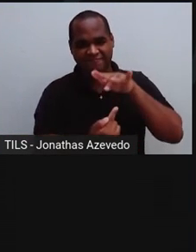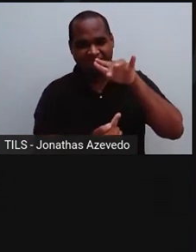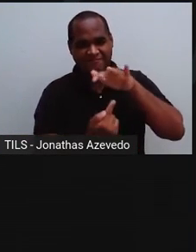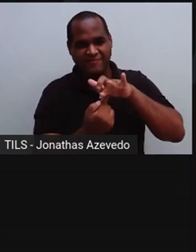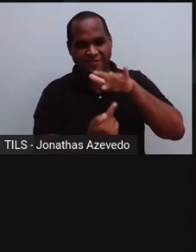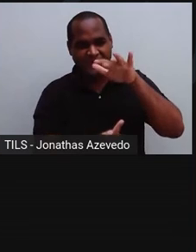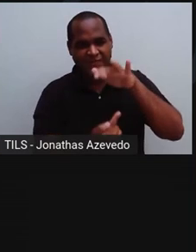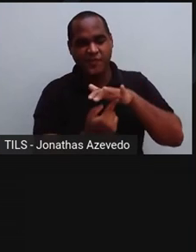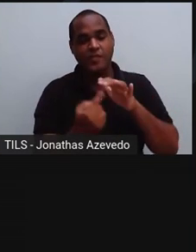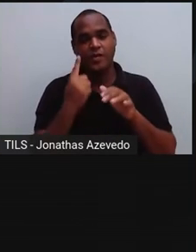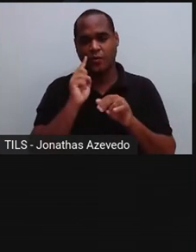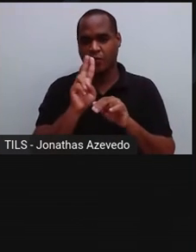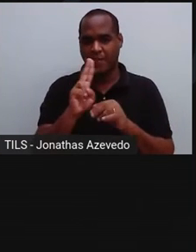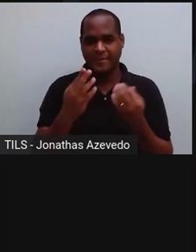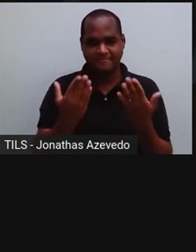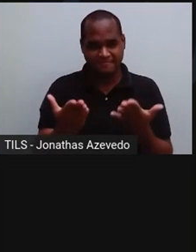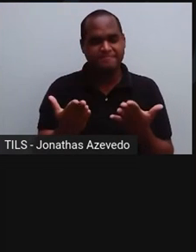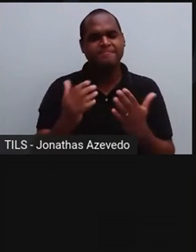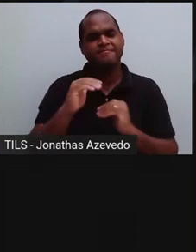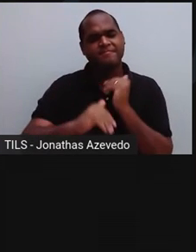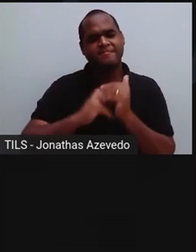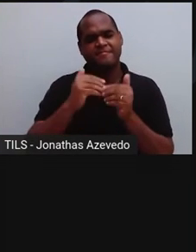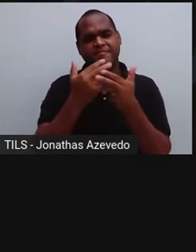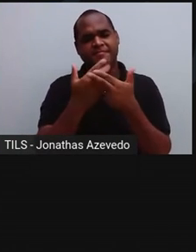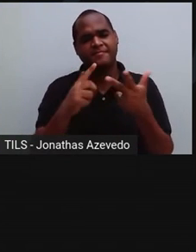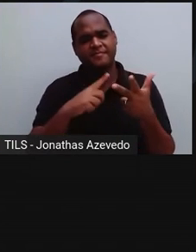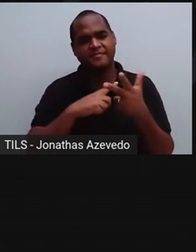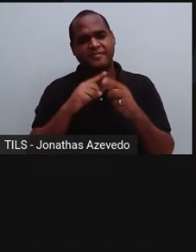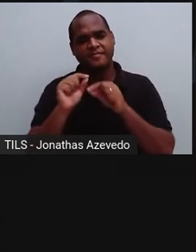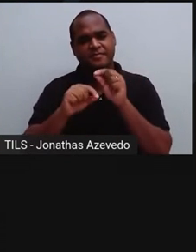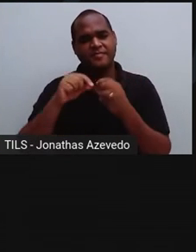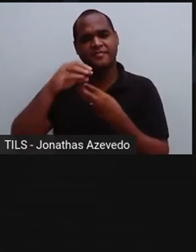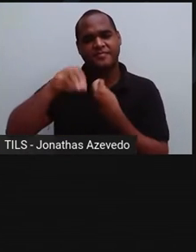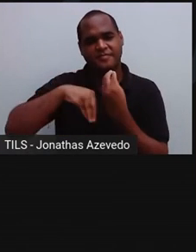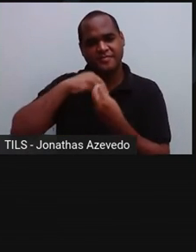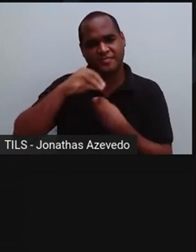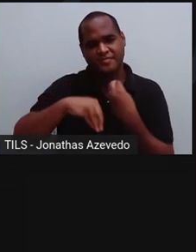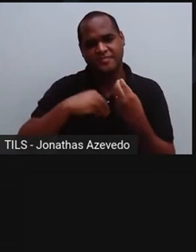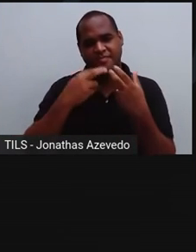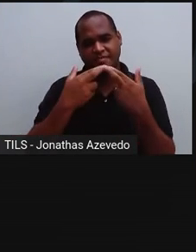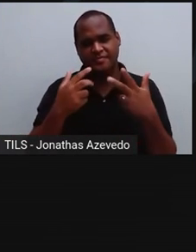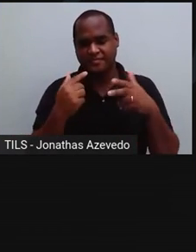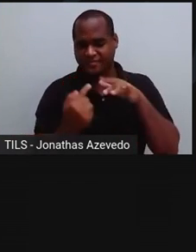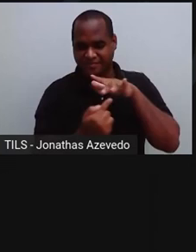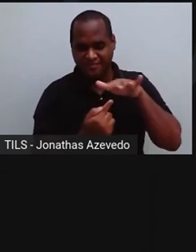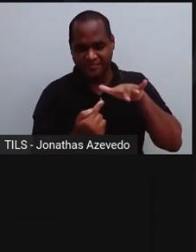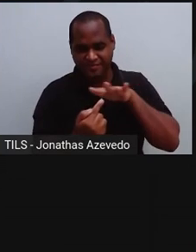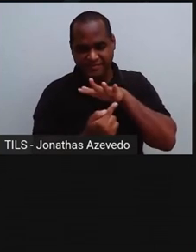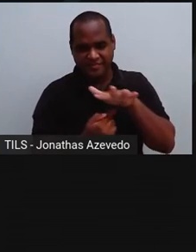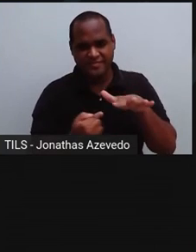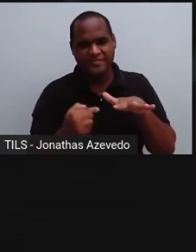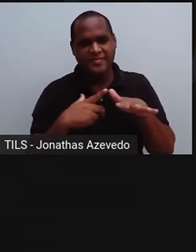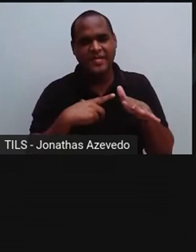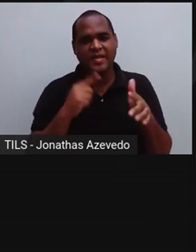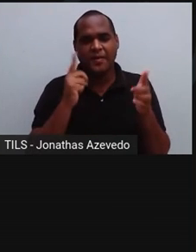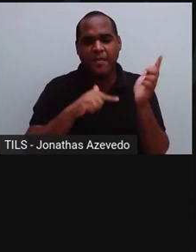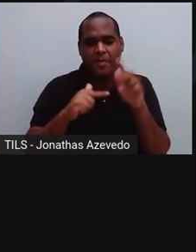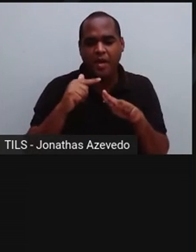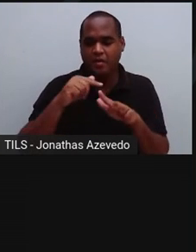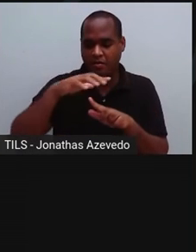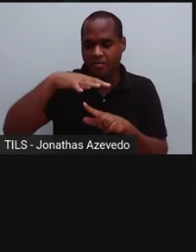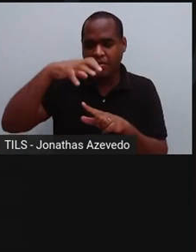fracionada. Nesse processo, resfria-se a mistura até que os gases componentes atinjam seu ponto de ebulição,